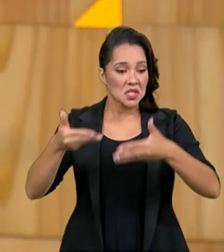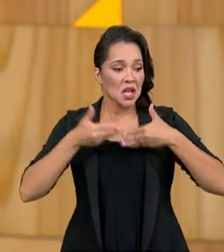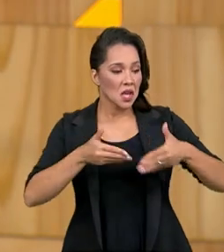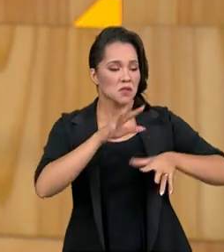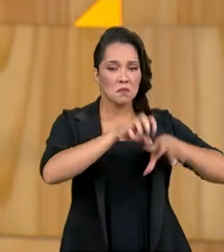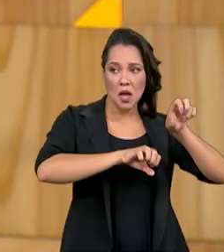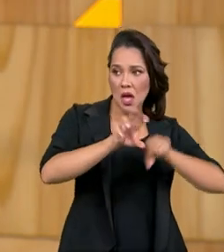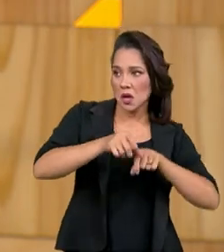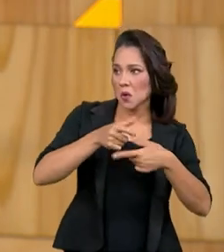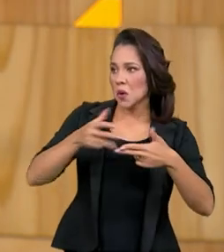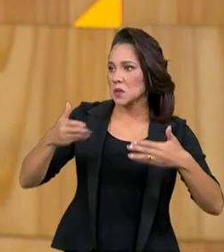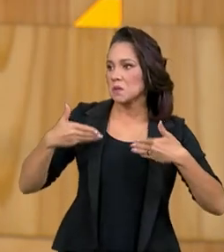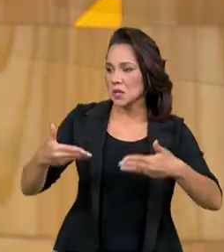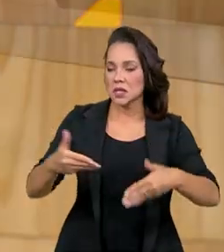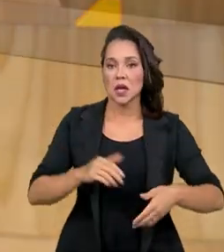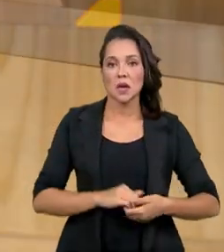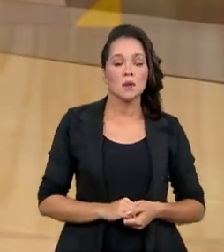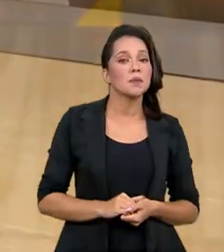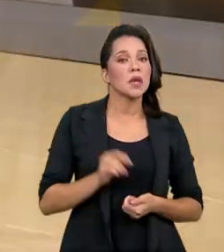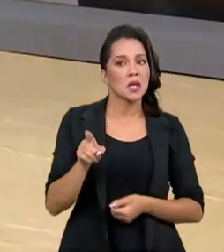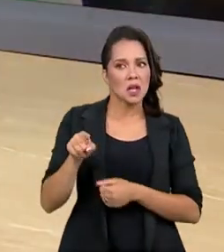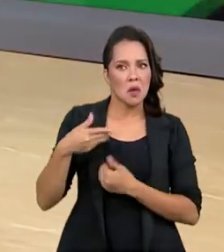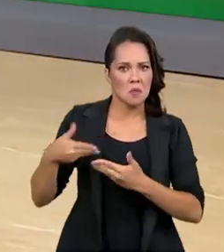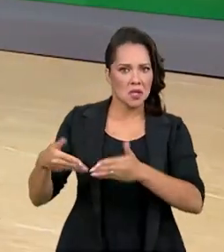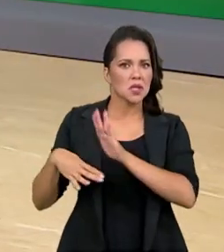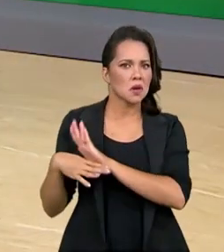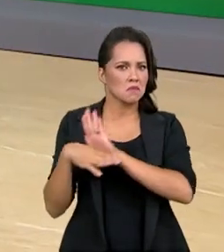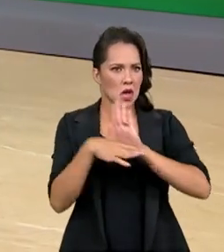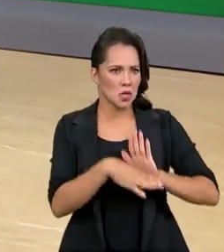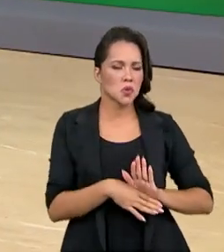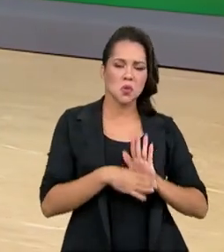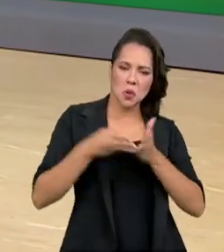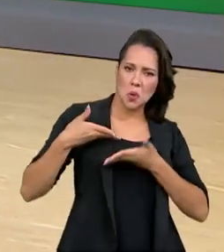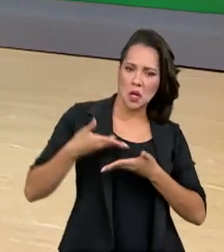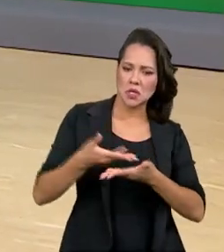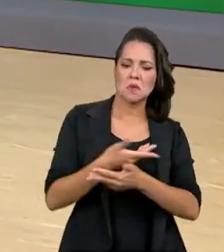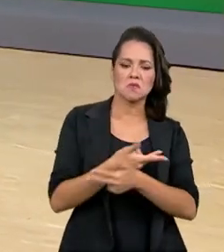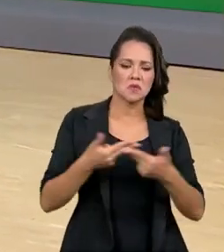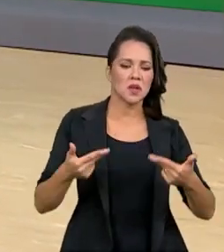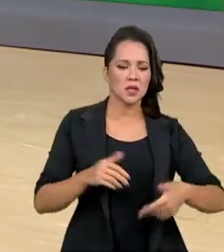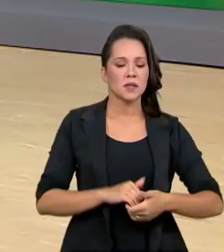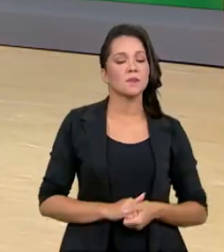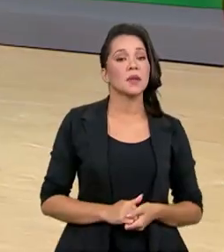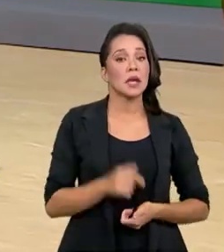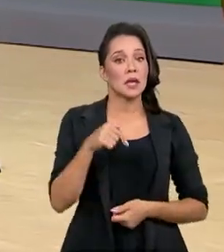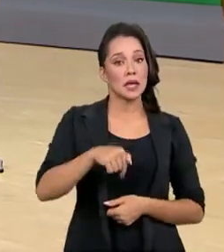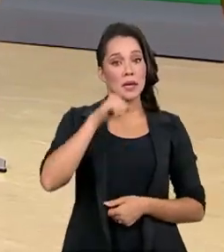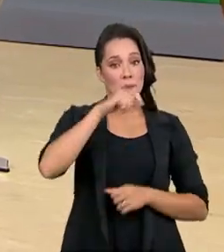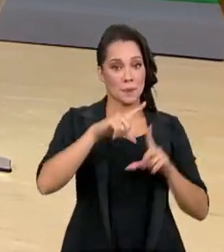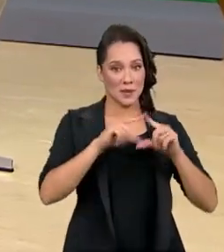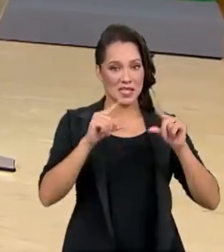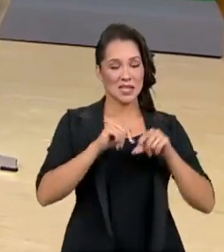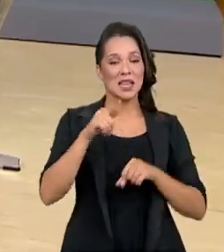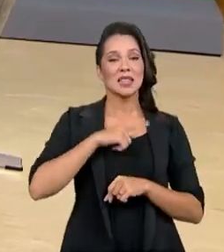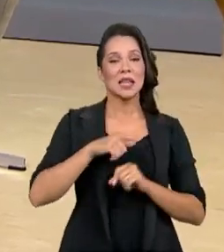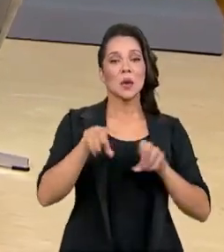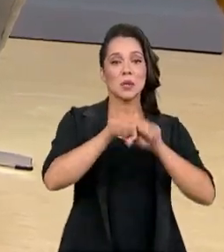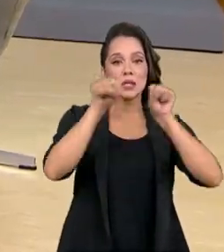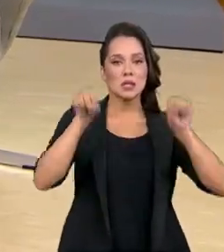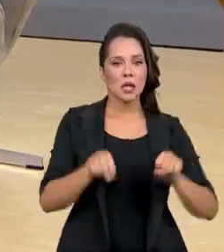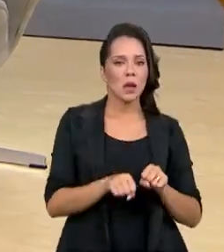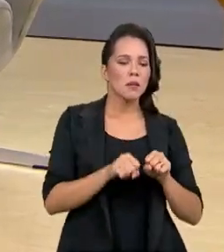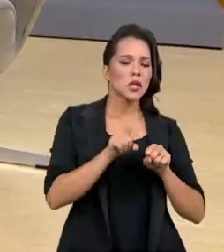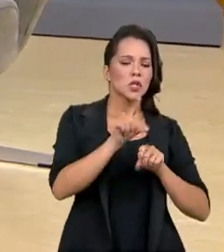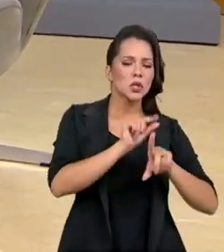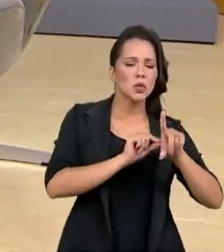coleta e eles contribuem com as doações. E nós temos aqui em Brasília um sistema de triagem próprio,